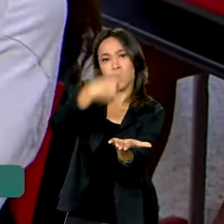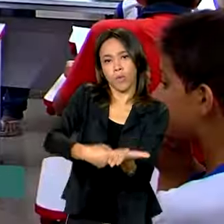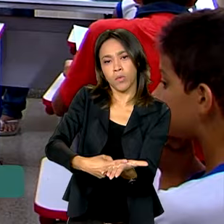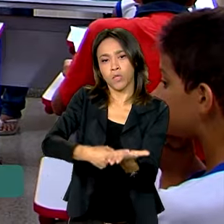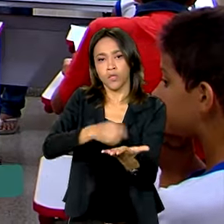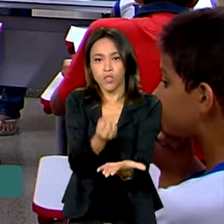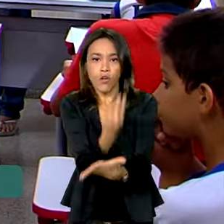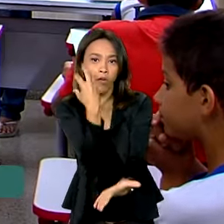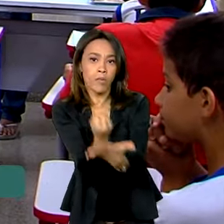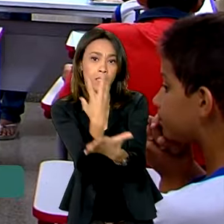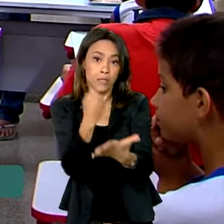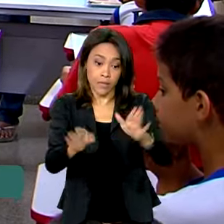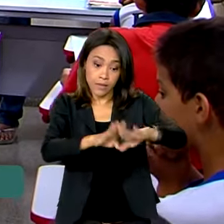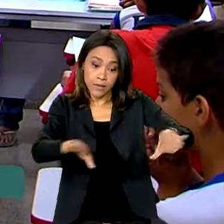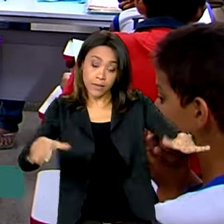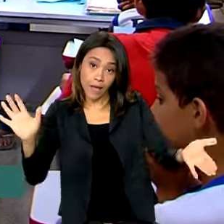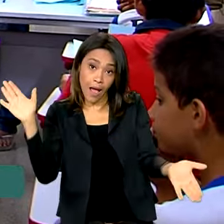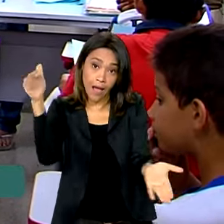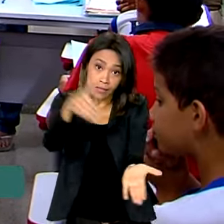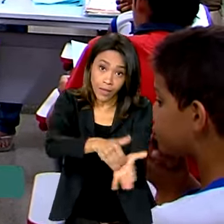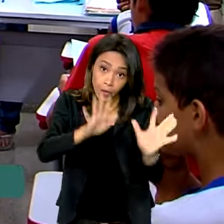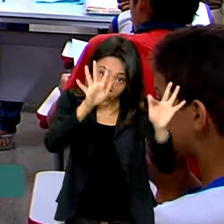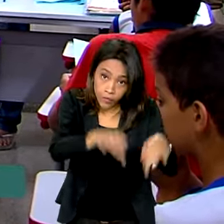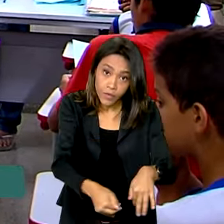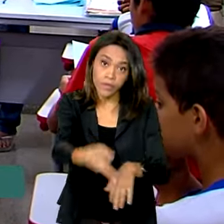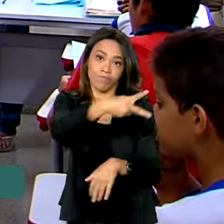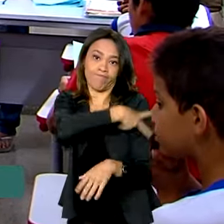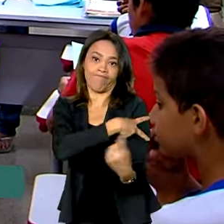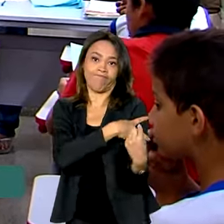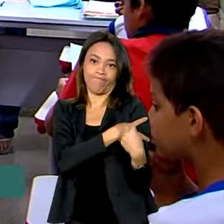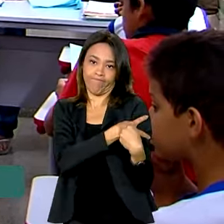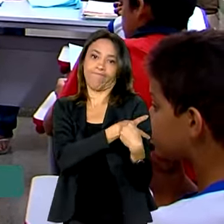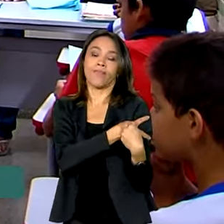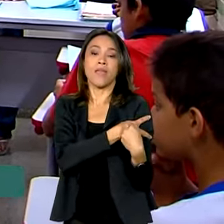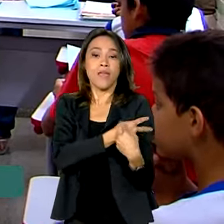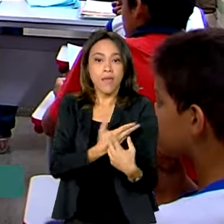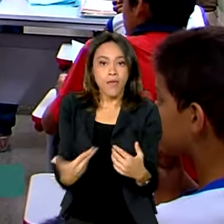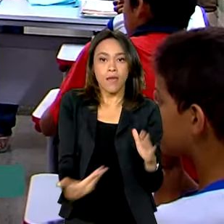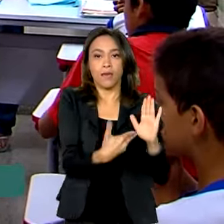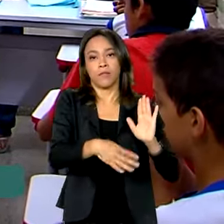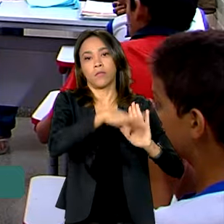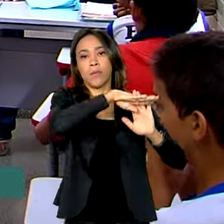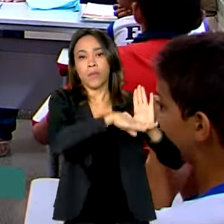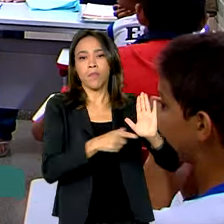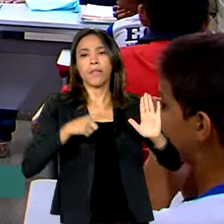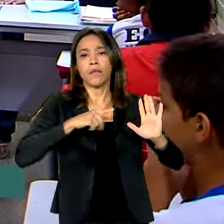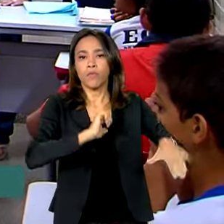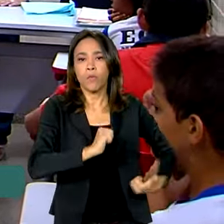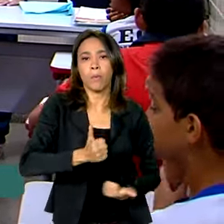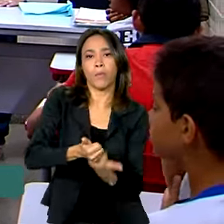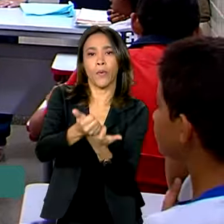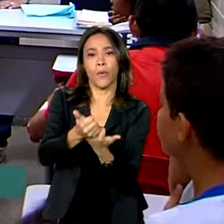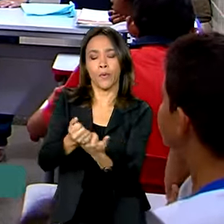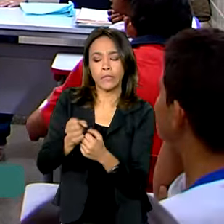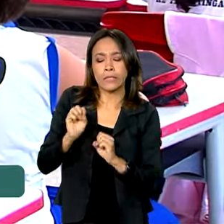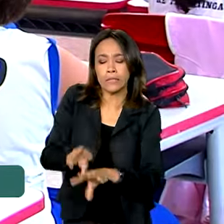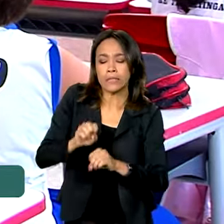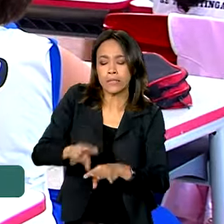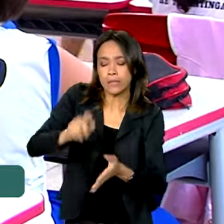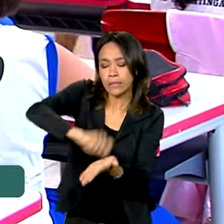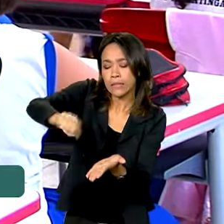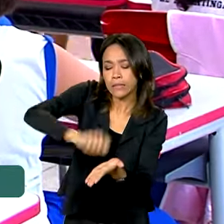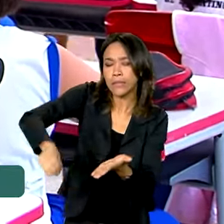crianças até o final do segundo ano do ensino fundamental. O programa também incluiu um reforço na escrita e na leitura